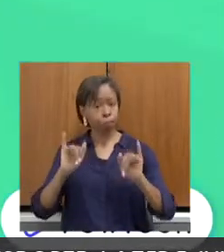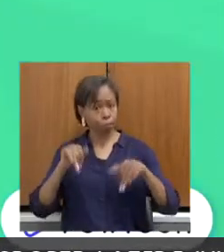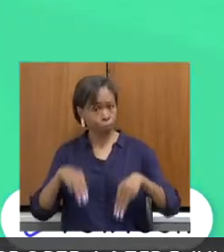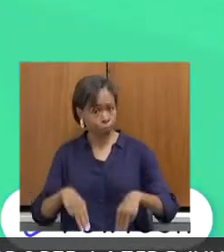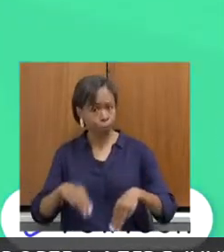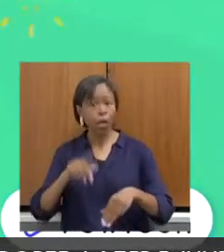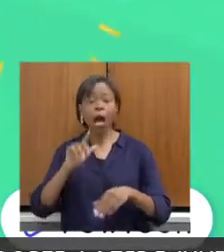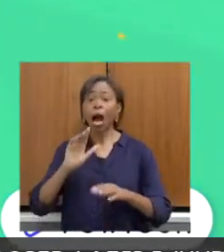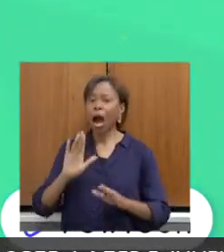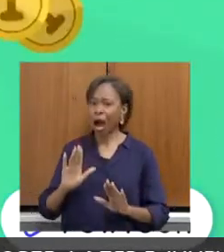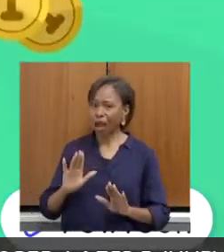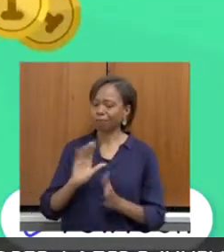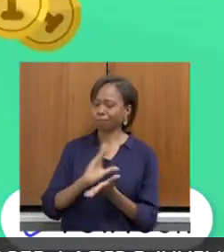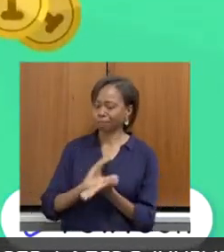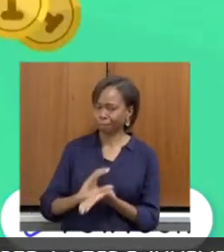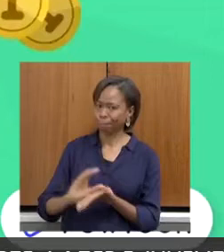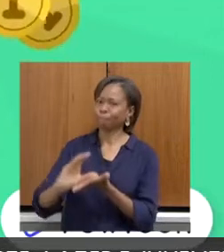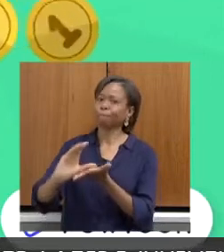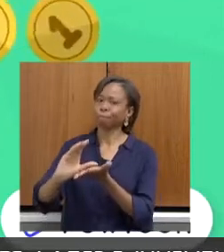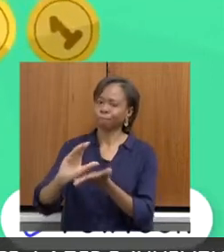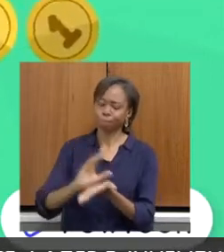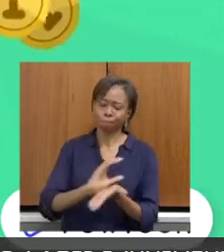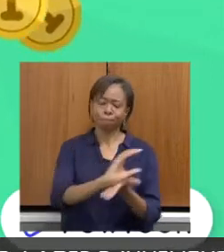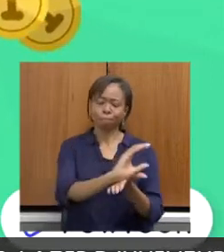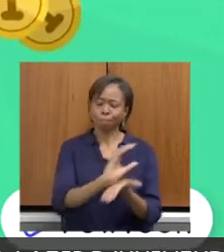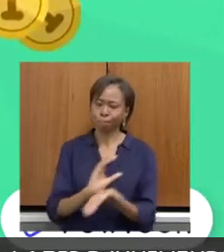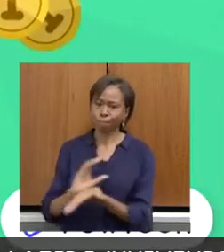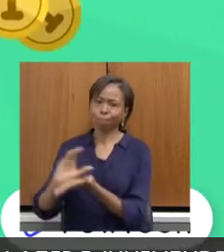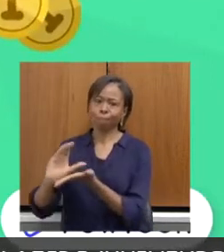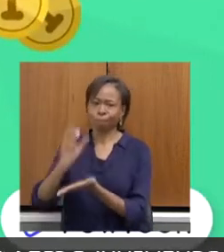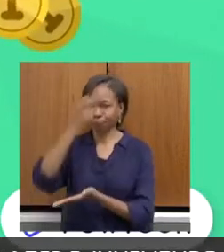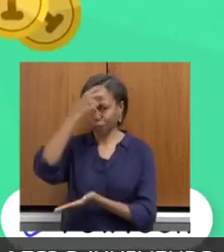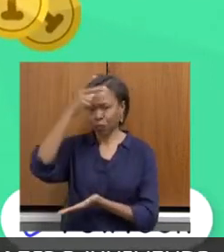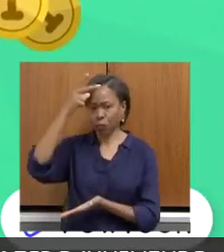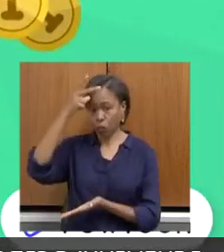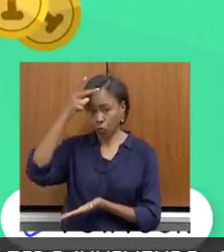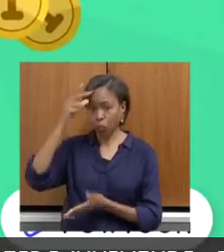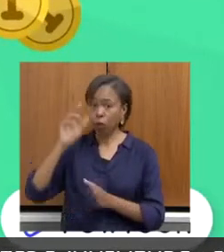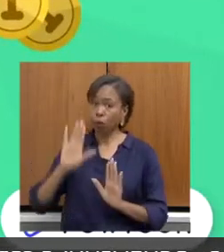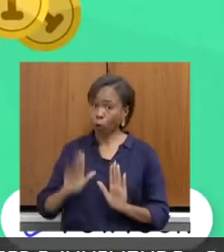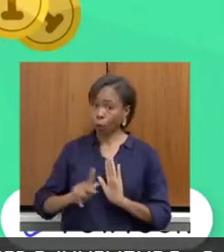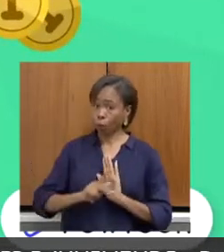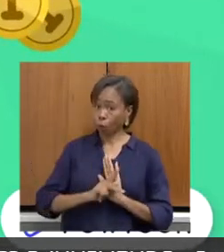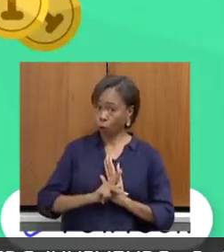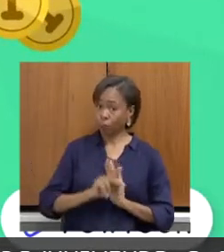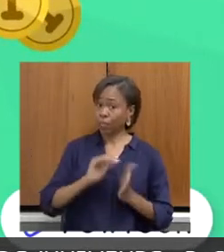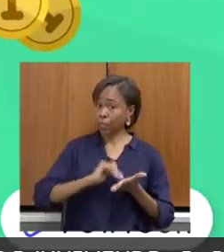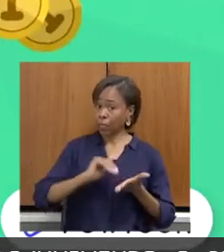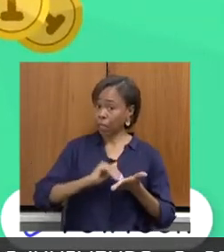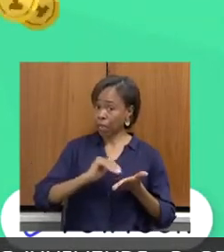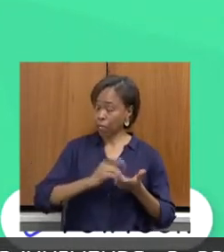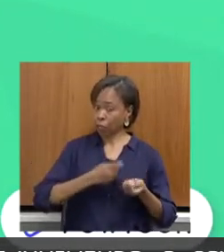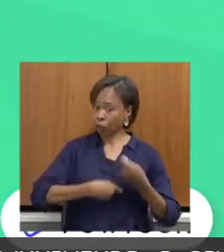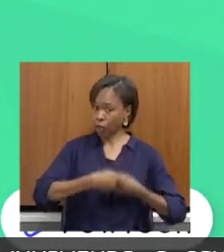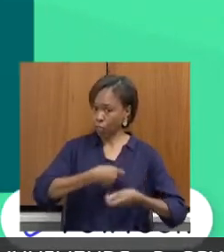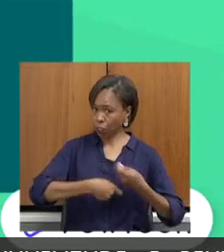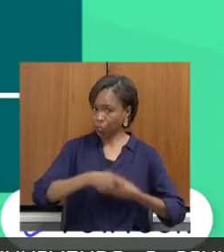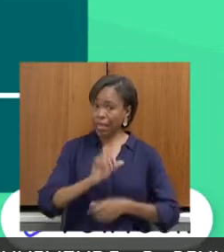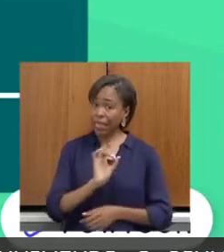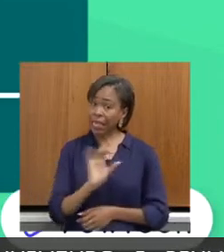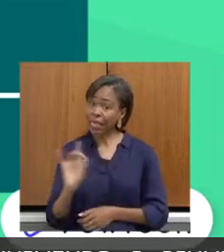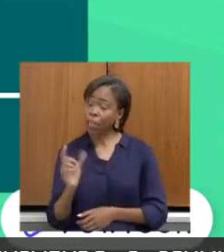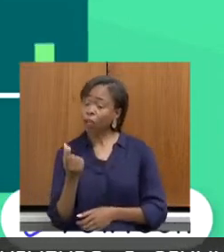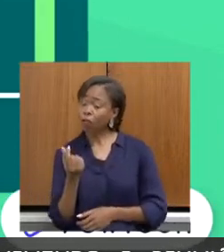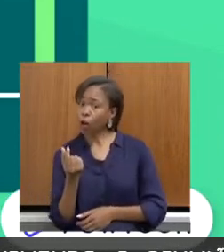realizado o repasse dos recursos para a Caixa Única dos Municípios. Isso é feito pela Secretaria de Fazenda, e os valores de cada ano variam de acordo com a arrecadação do